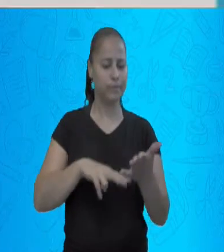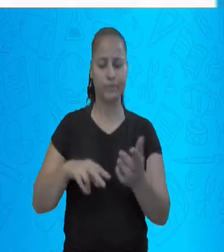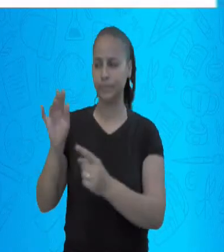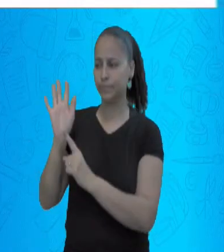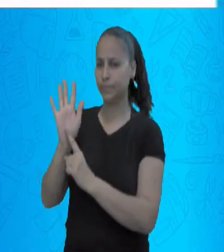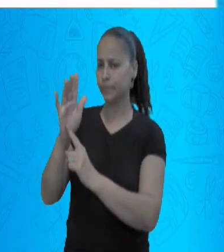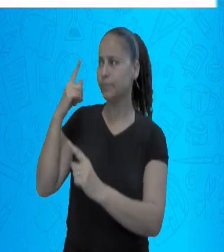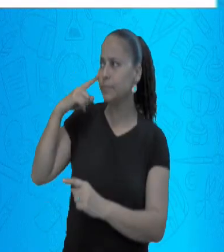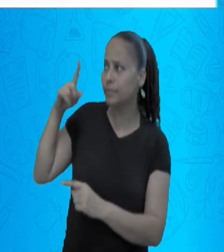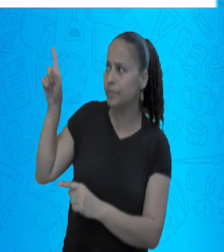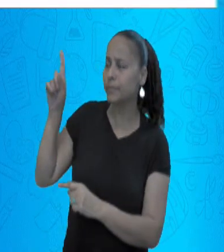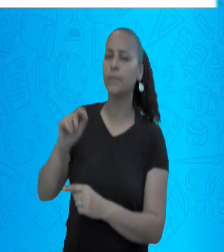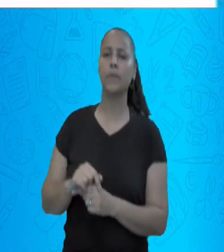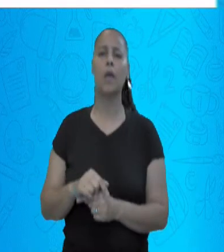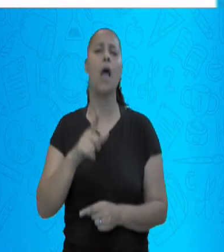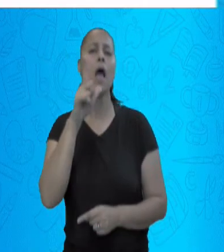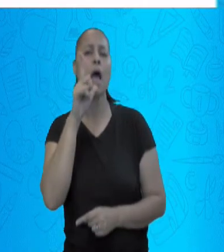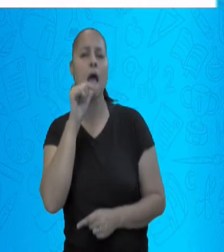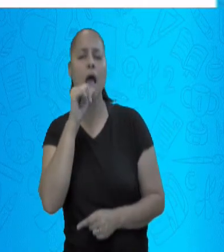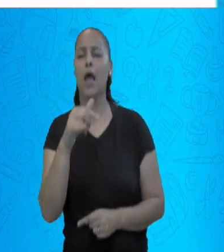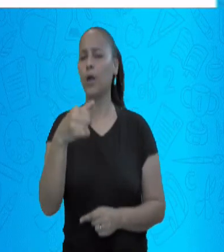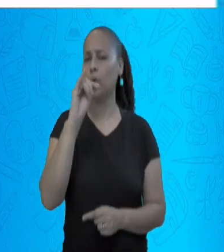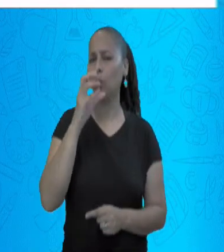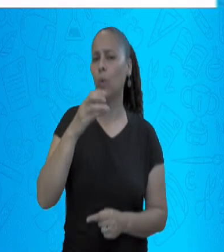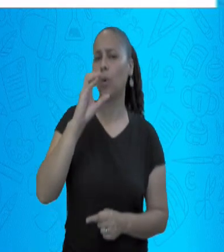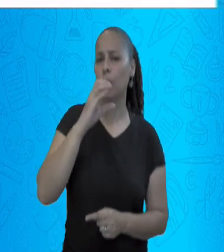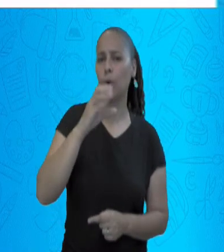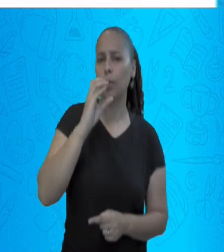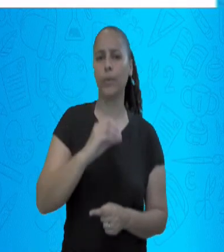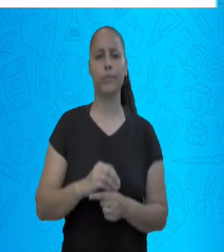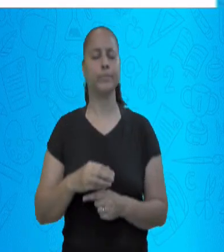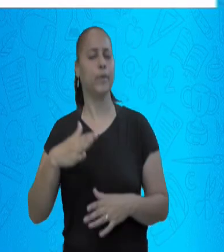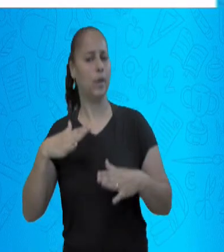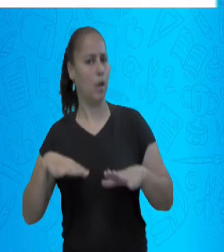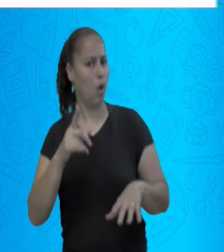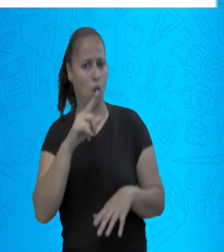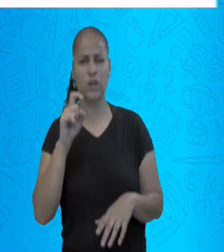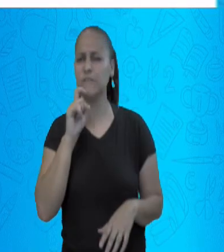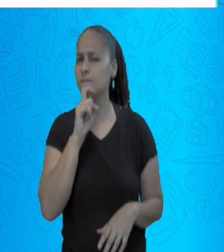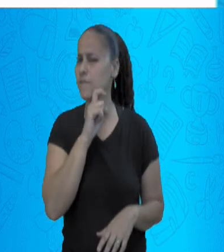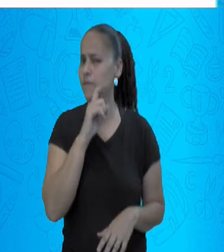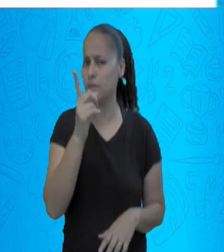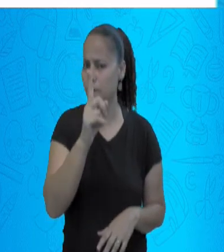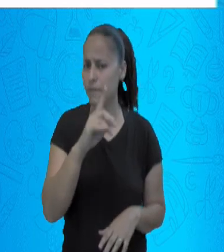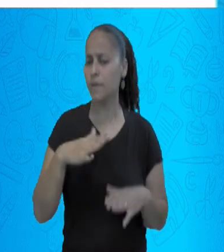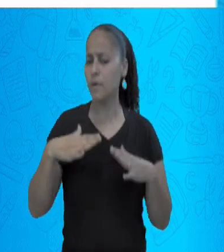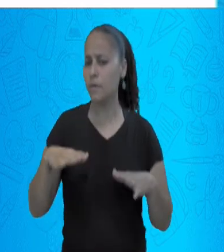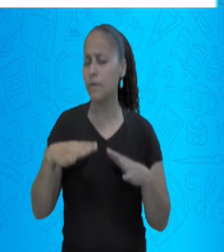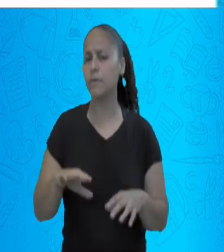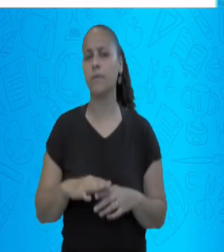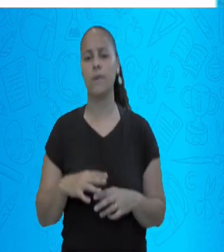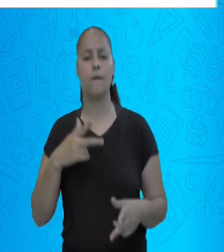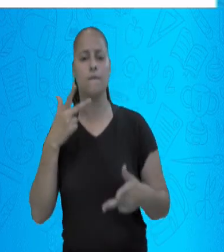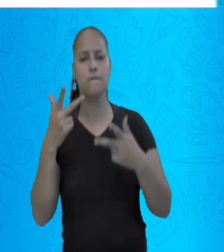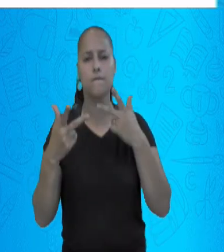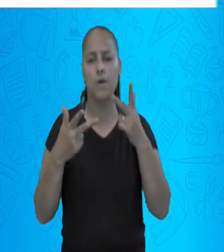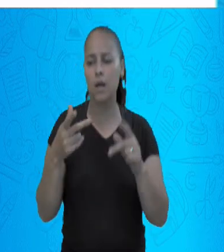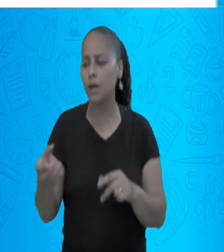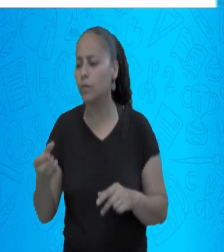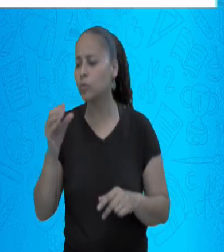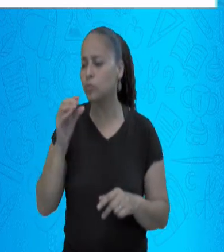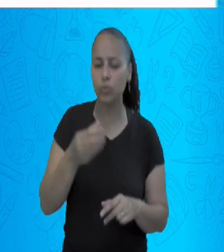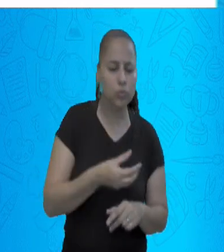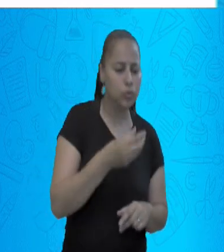Beba bastante água em temperatura ambiente, enquanto estiver falando, em pequenos